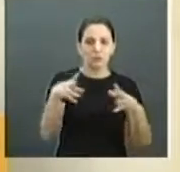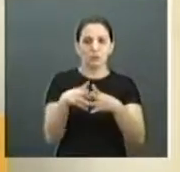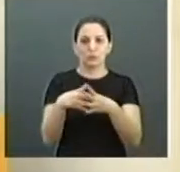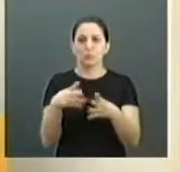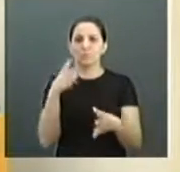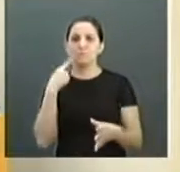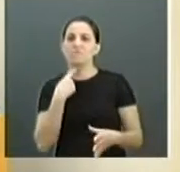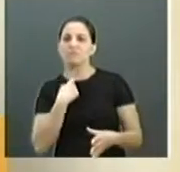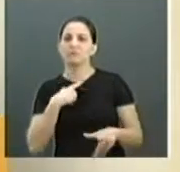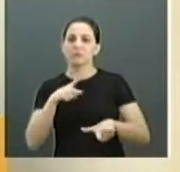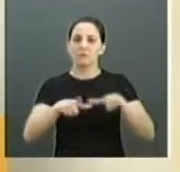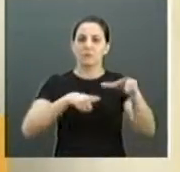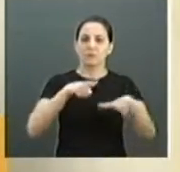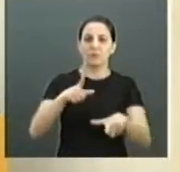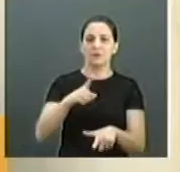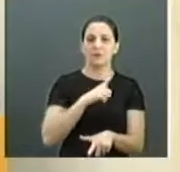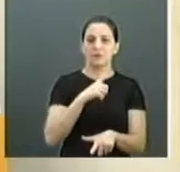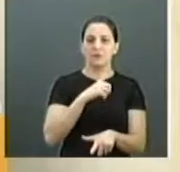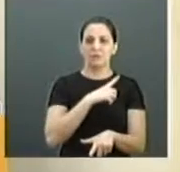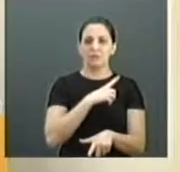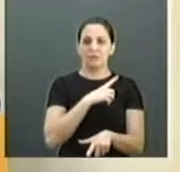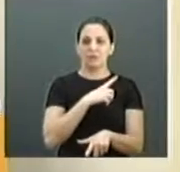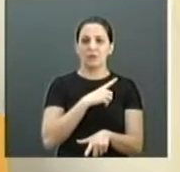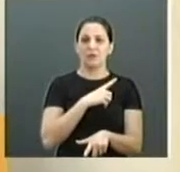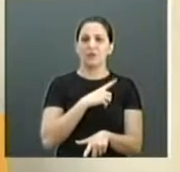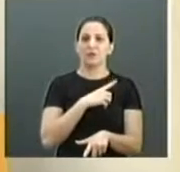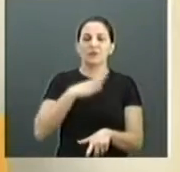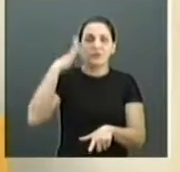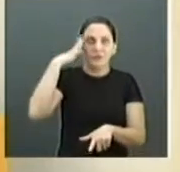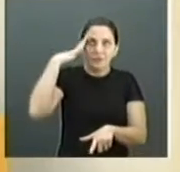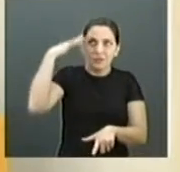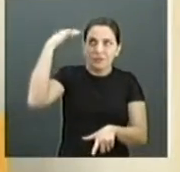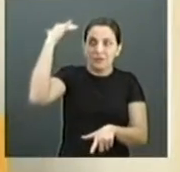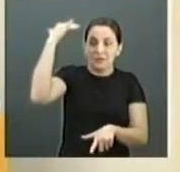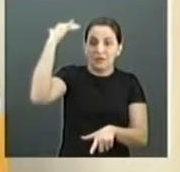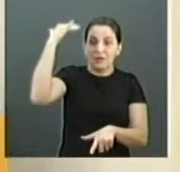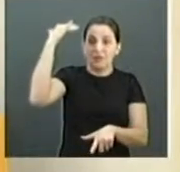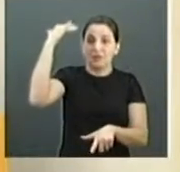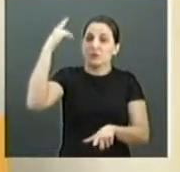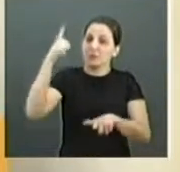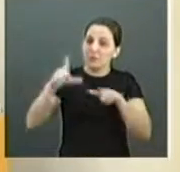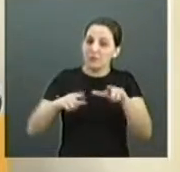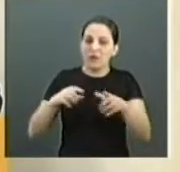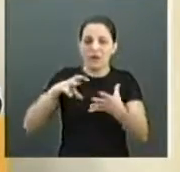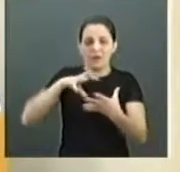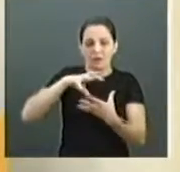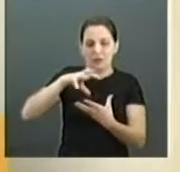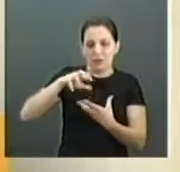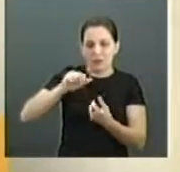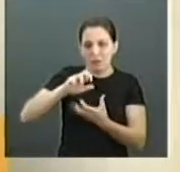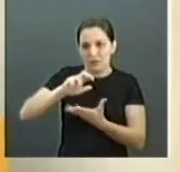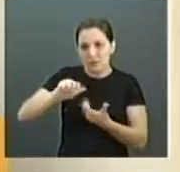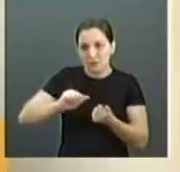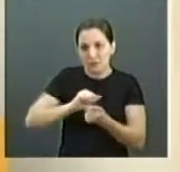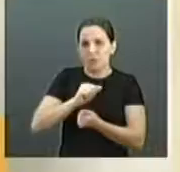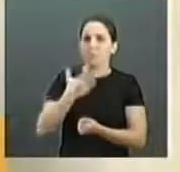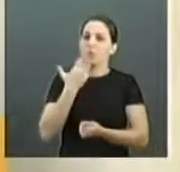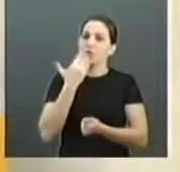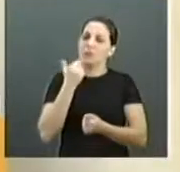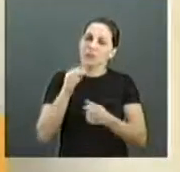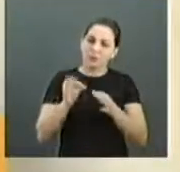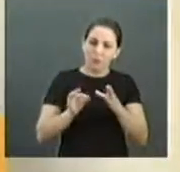trabalhar, que têm talento para poder trabalhar com artesanato, com alimentação, com